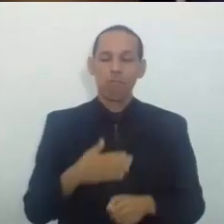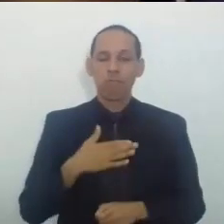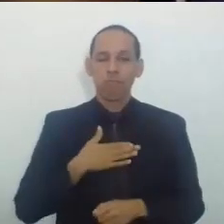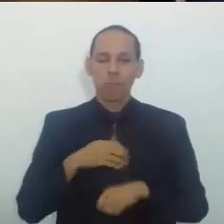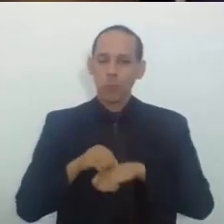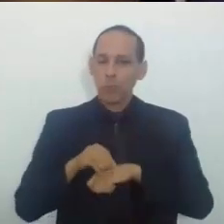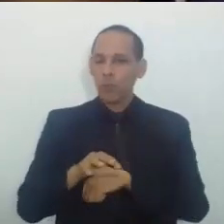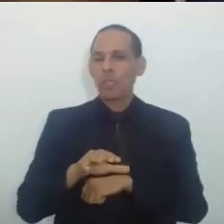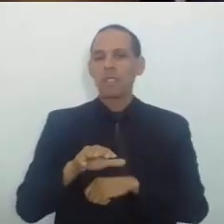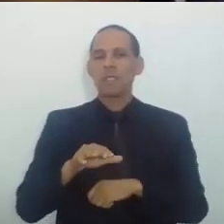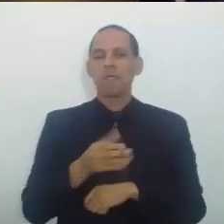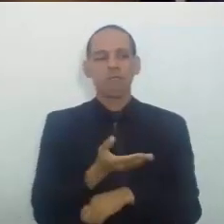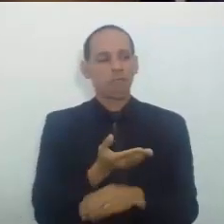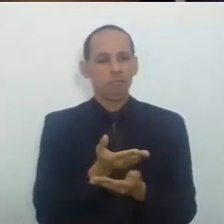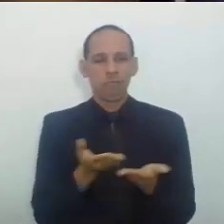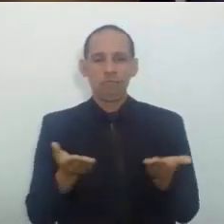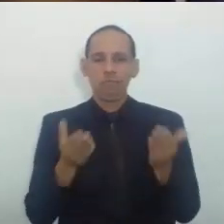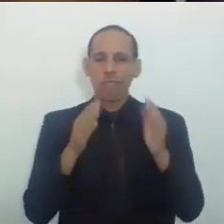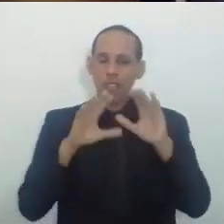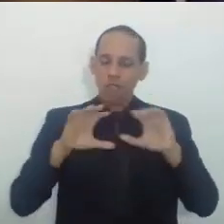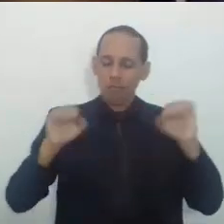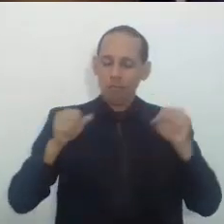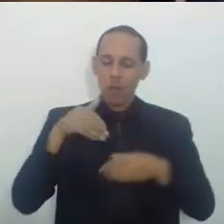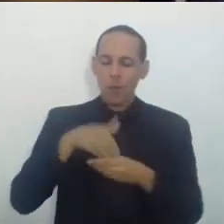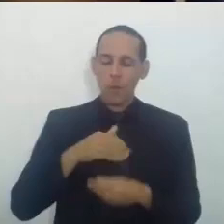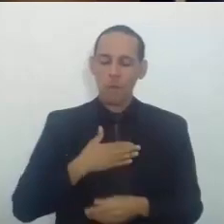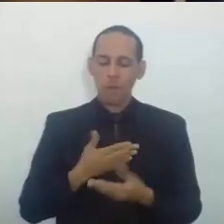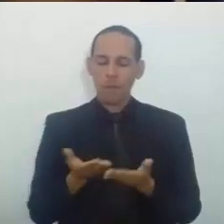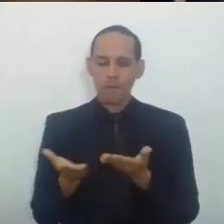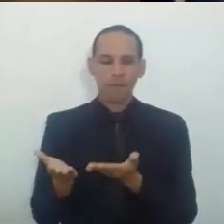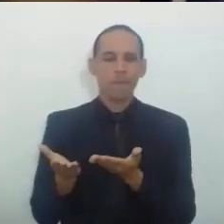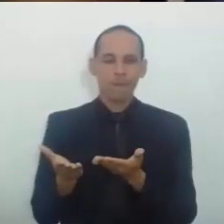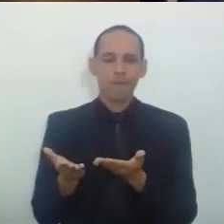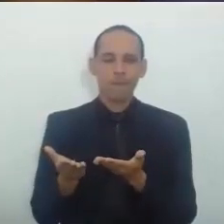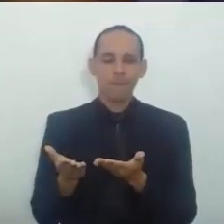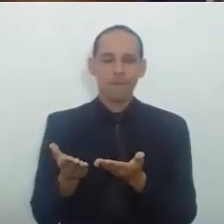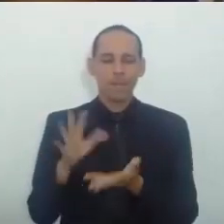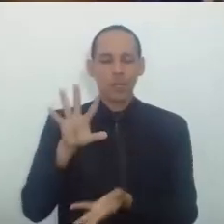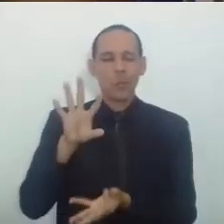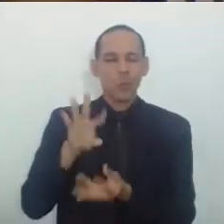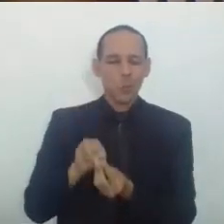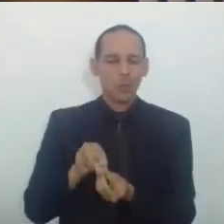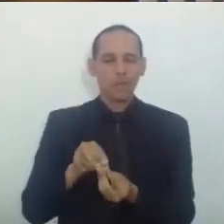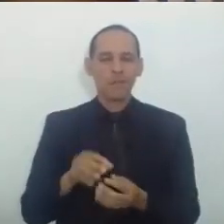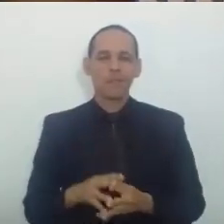Ao tribunal Isso É como eu estou Voltando Senhor presidente De forma Muito Resumida